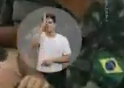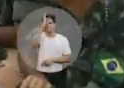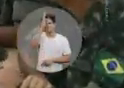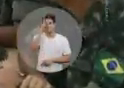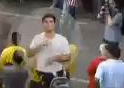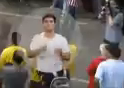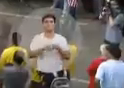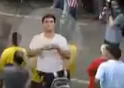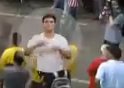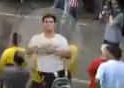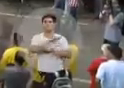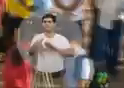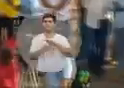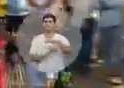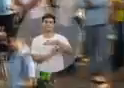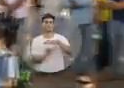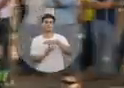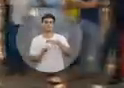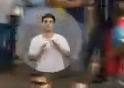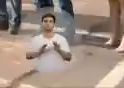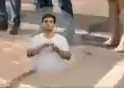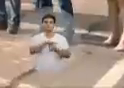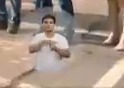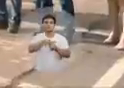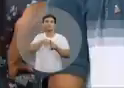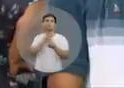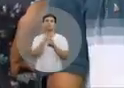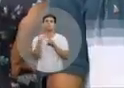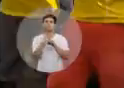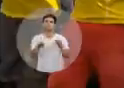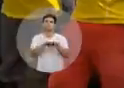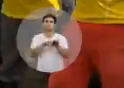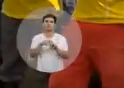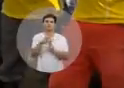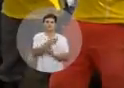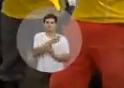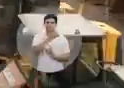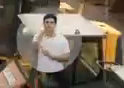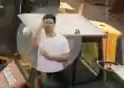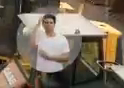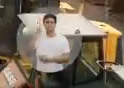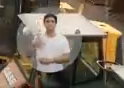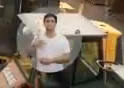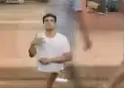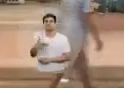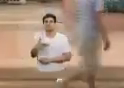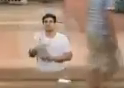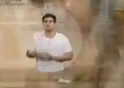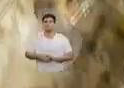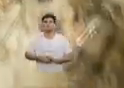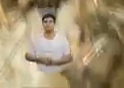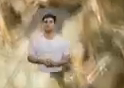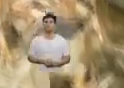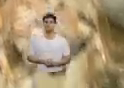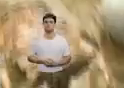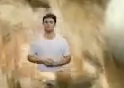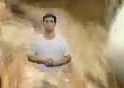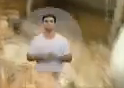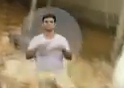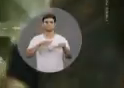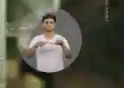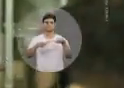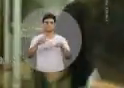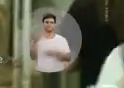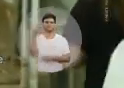Viana, as instituições, o movimento social e mais de 2.100 voluntários. Com